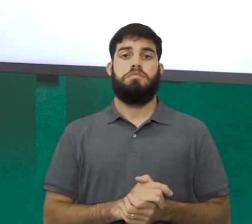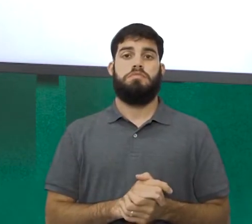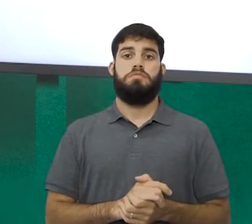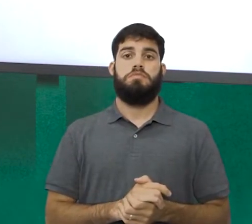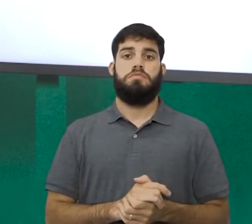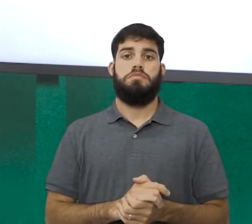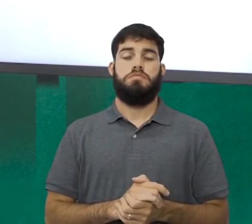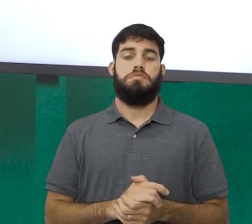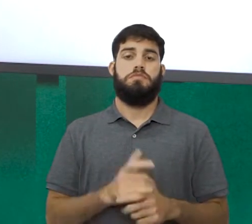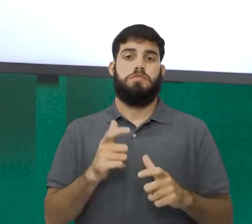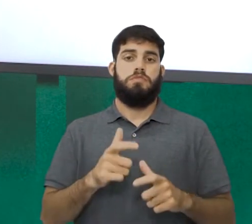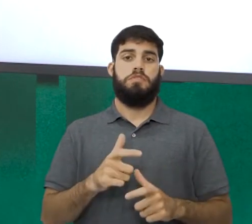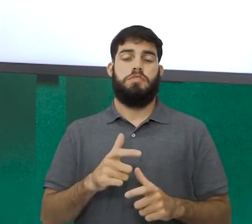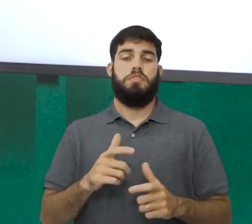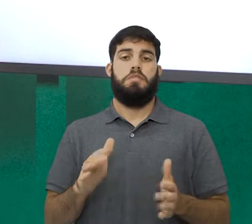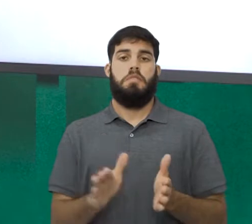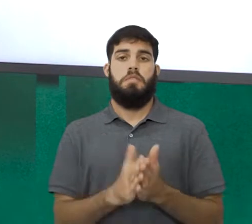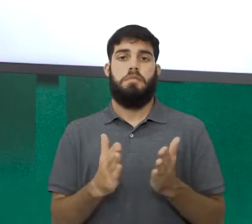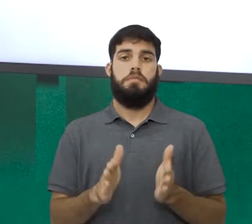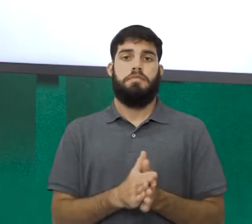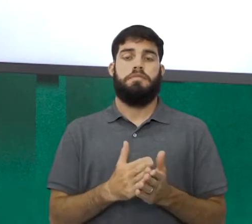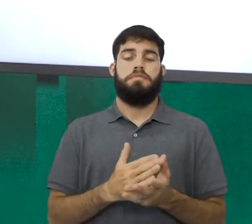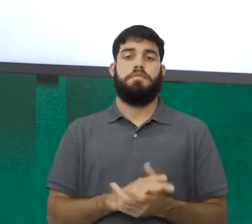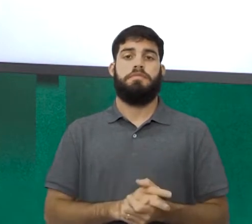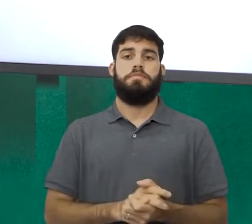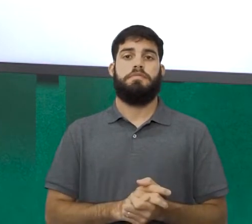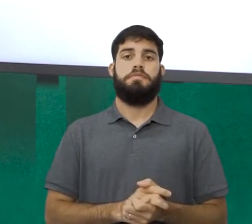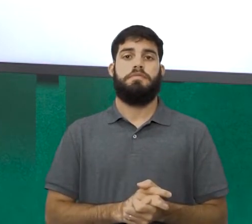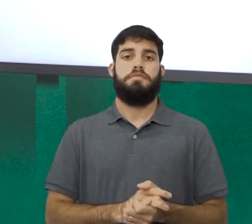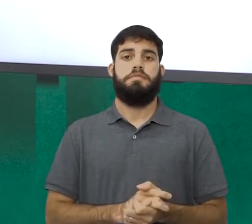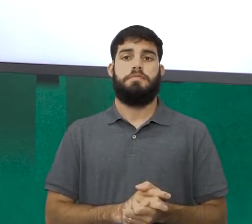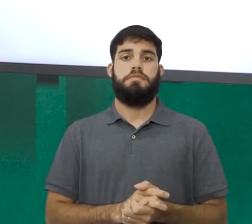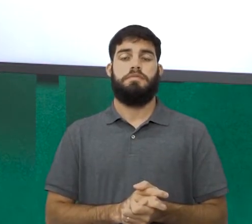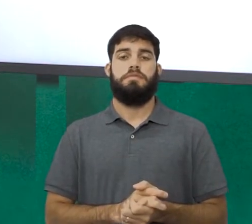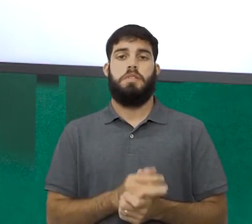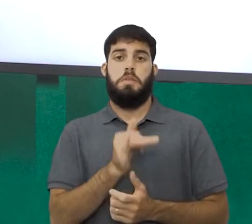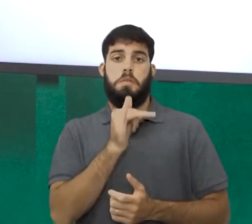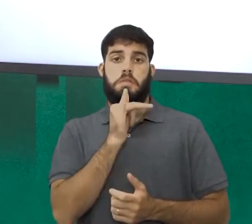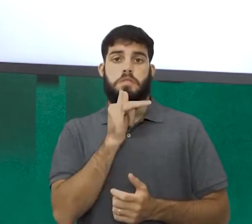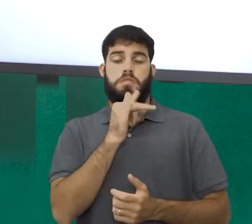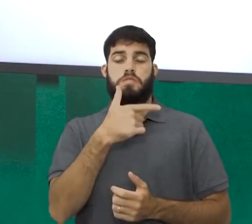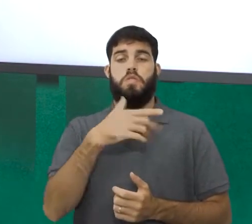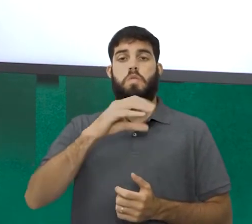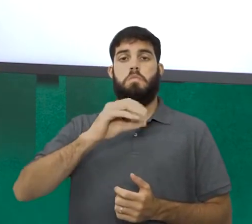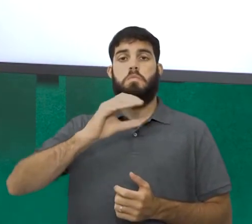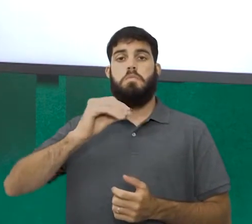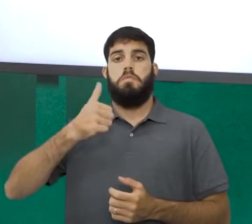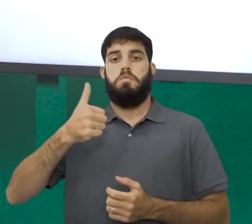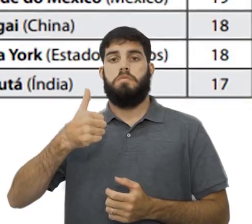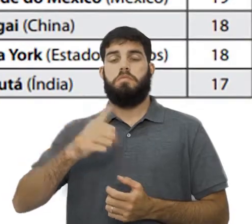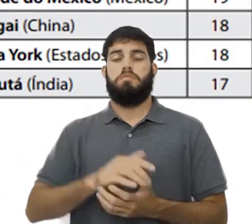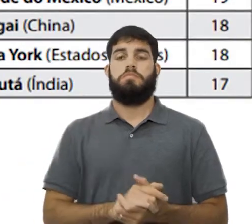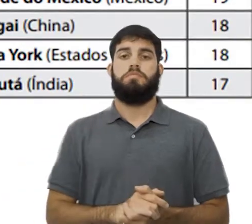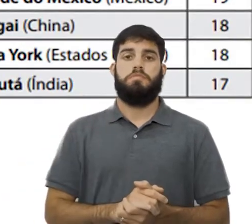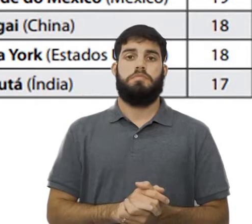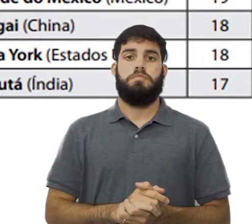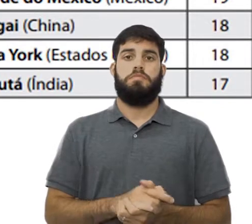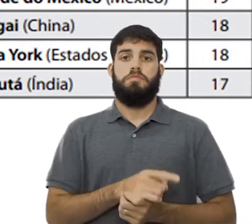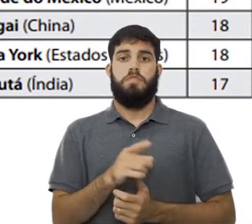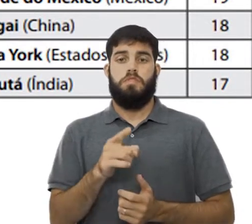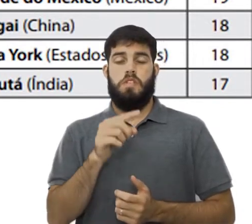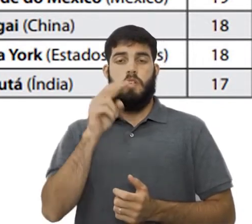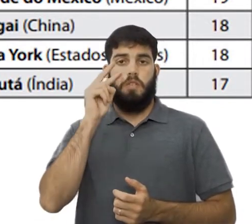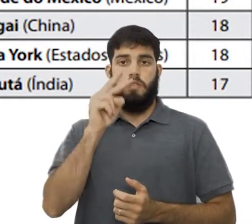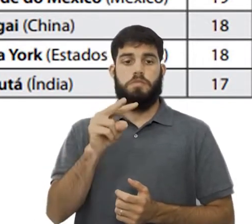pobres, subdesenvolvidos, em desenvolvimento. E, já em 2001, quando você olha